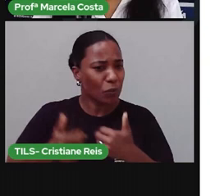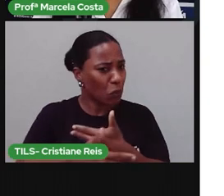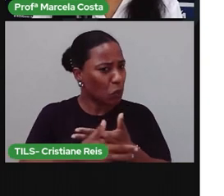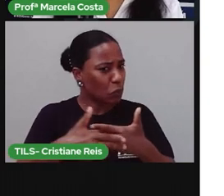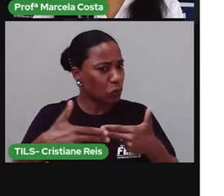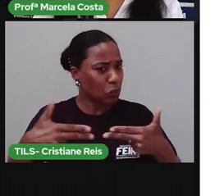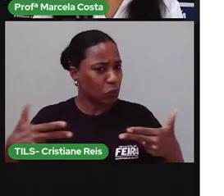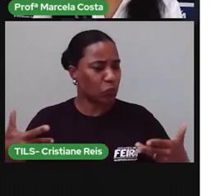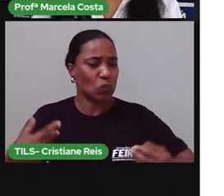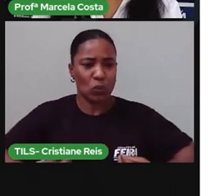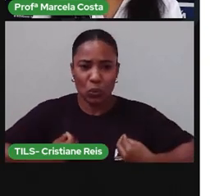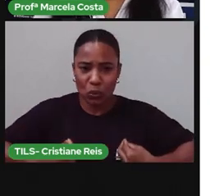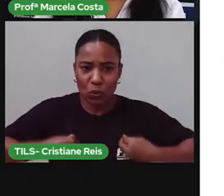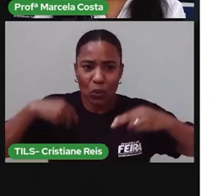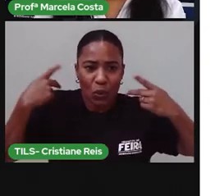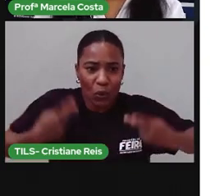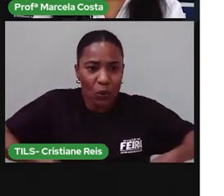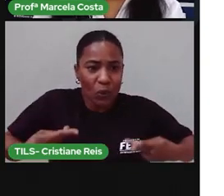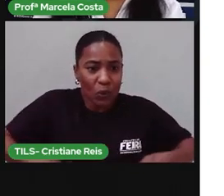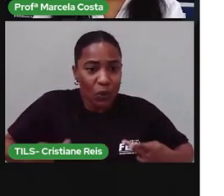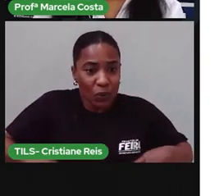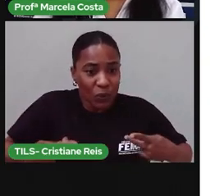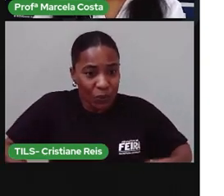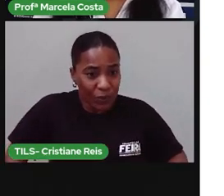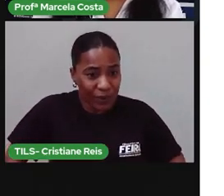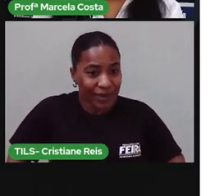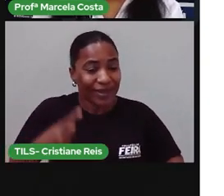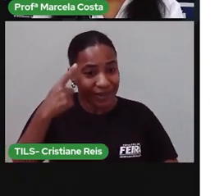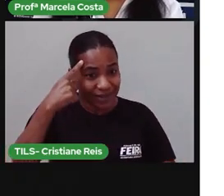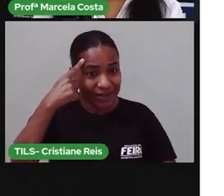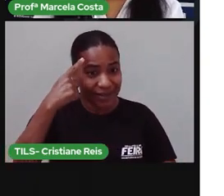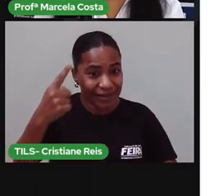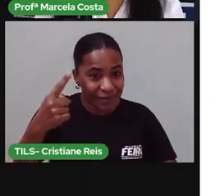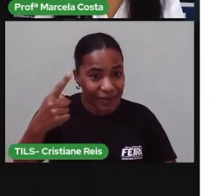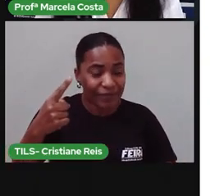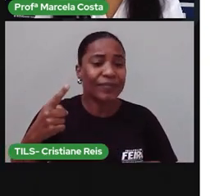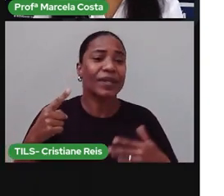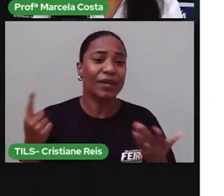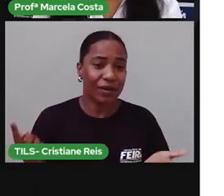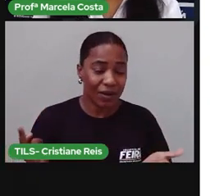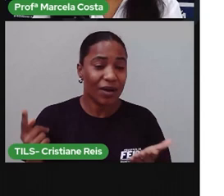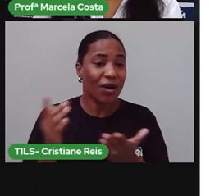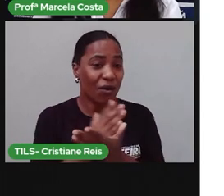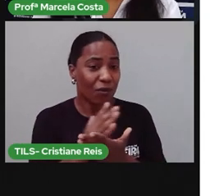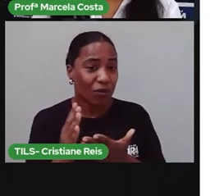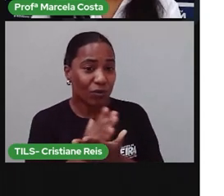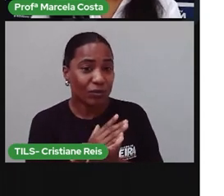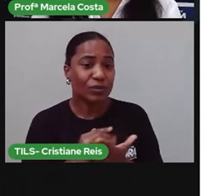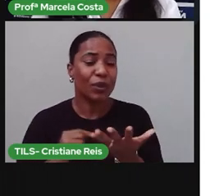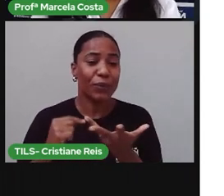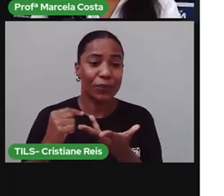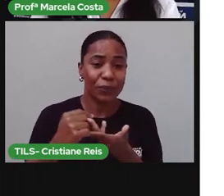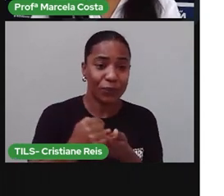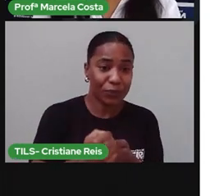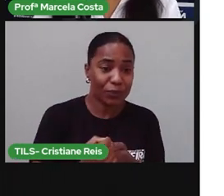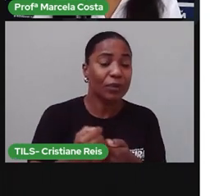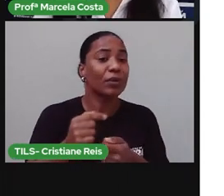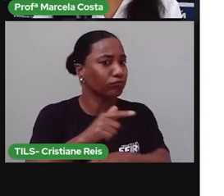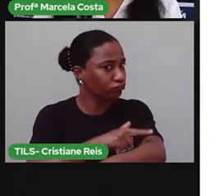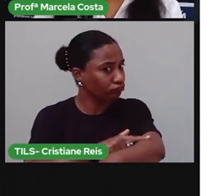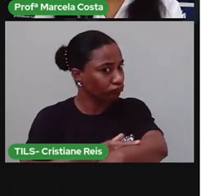A gente falou um pouco sobre alguns dos valores humanos e um deles é a responsabilidade.